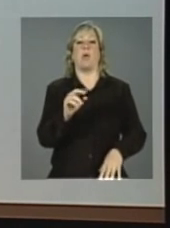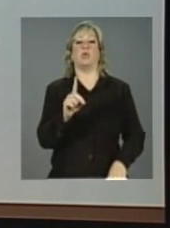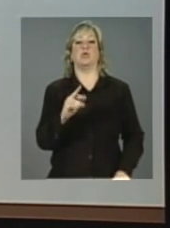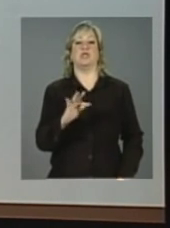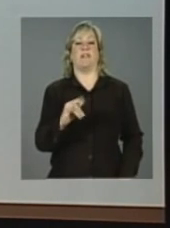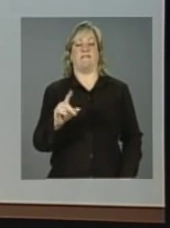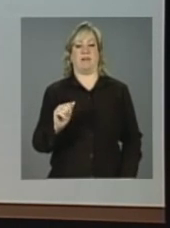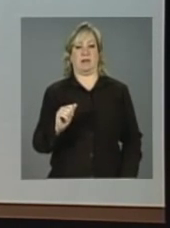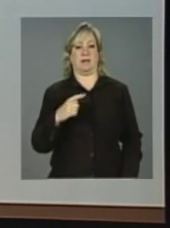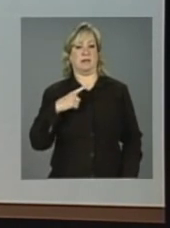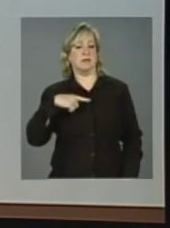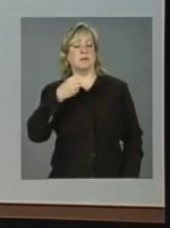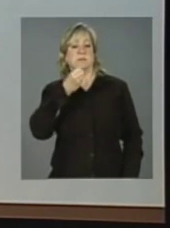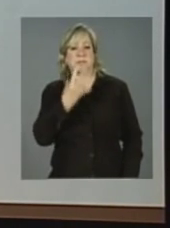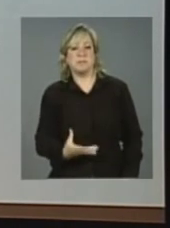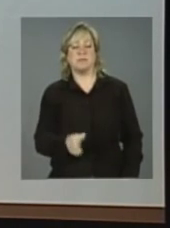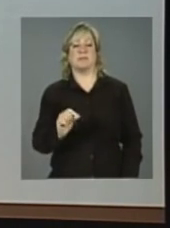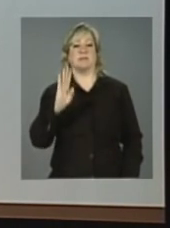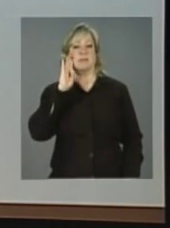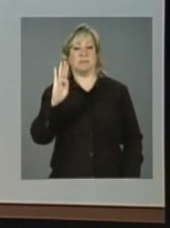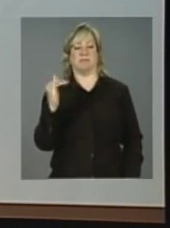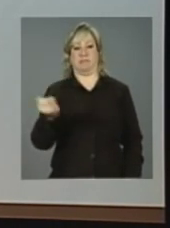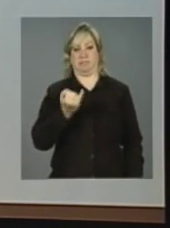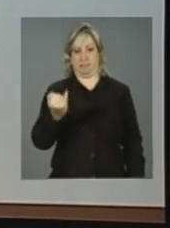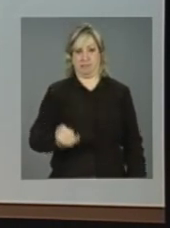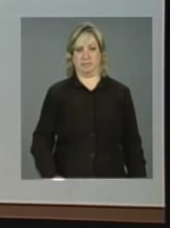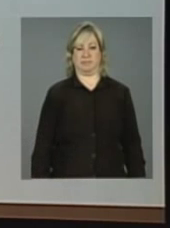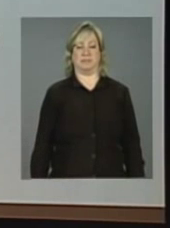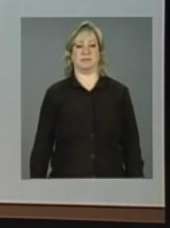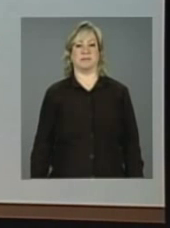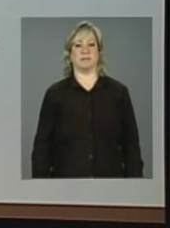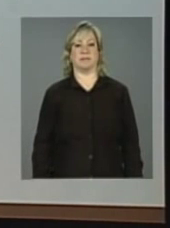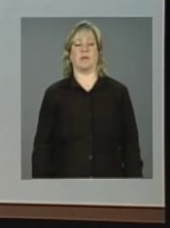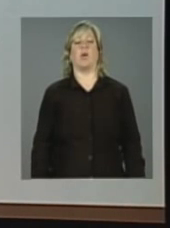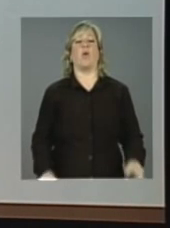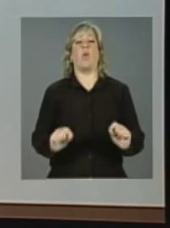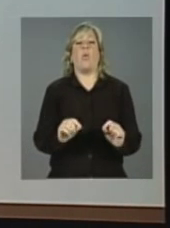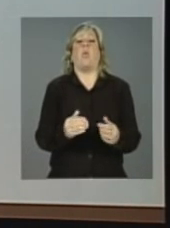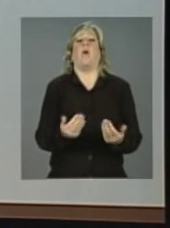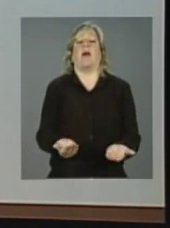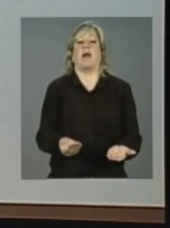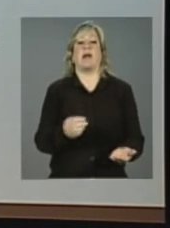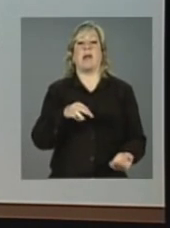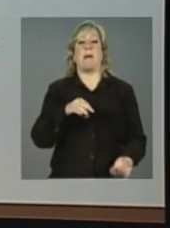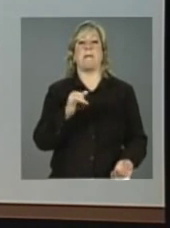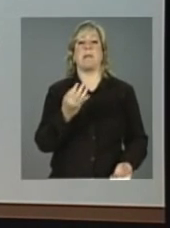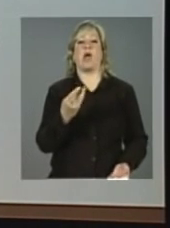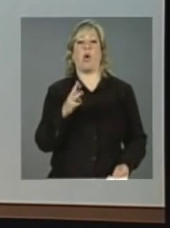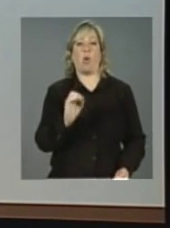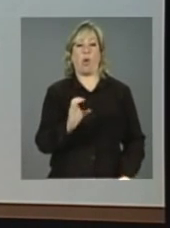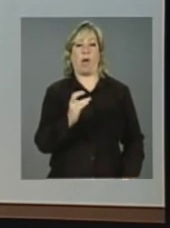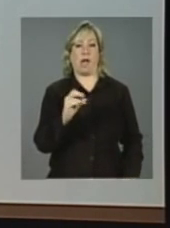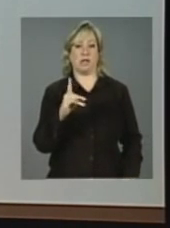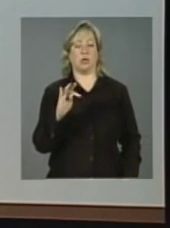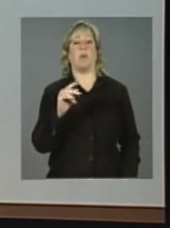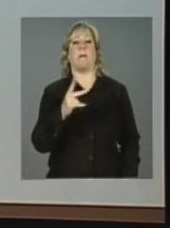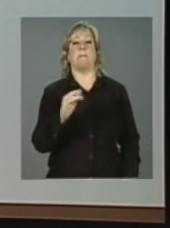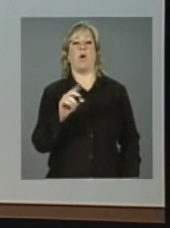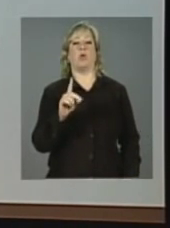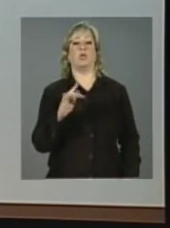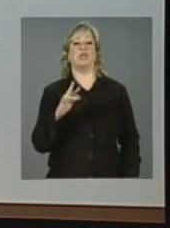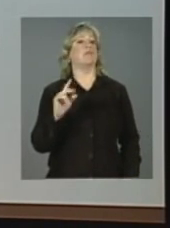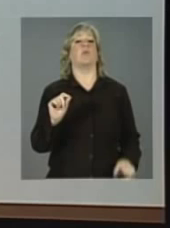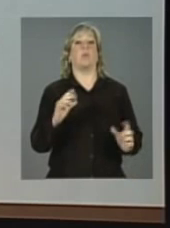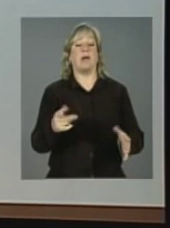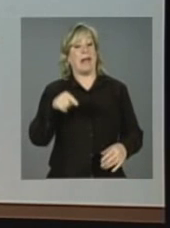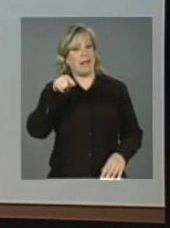centro, é o objetivo principal. Bom, o que é o microcrédito produtivo? É o crédito para